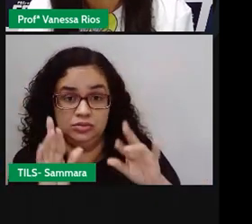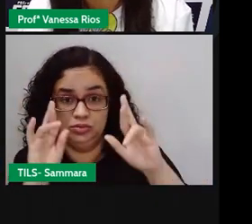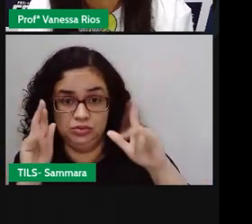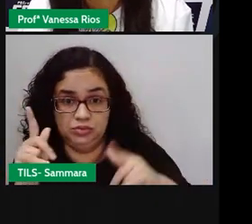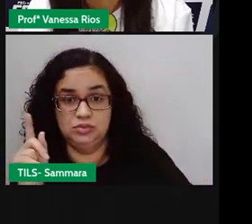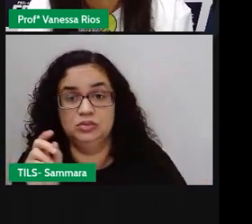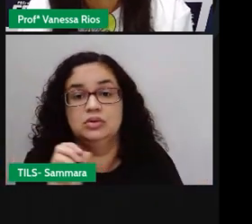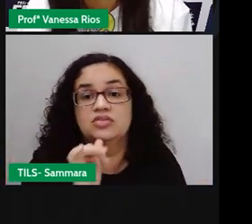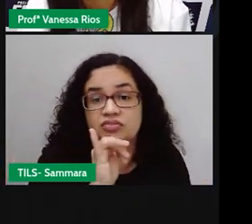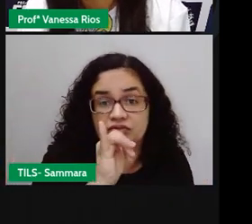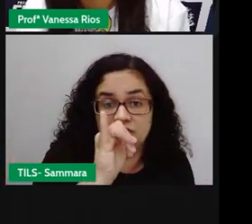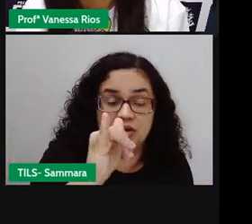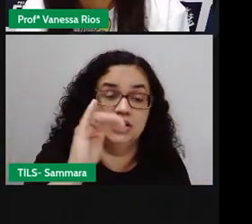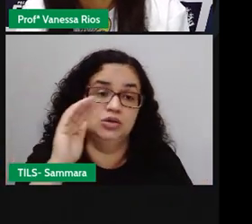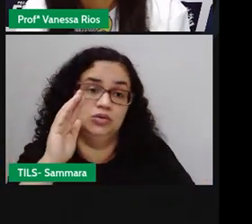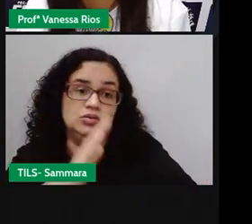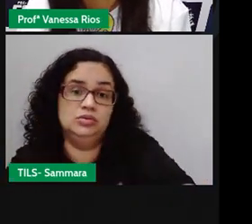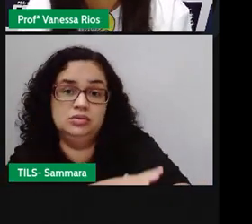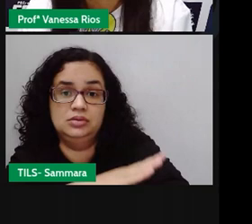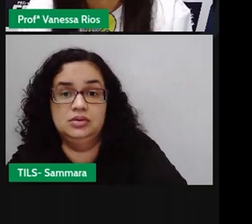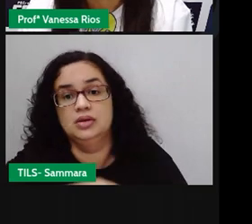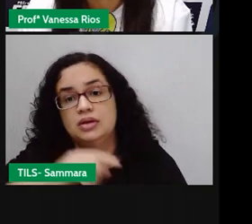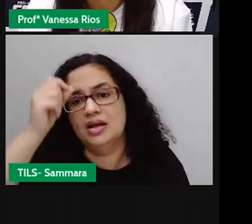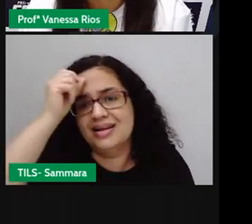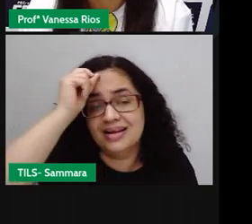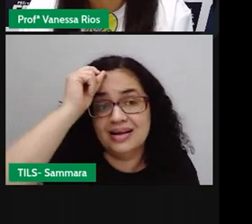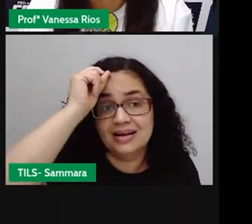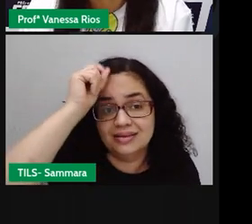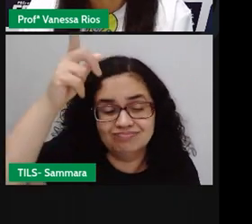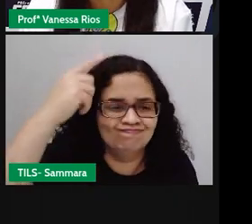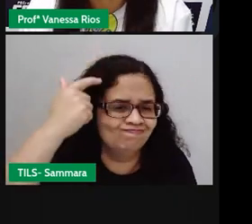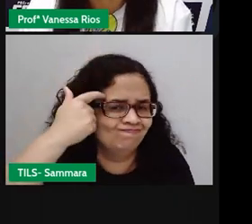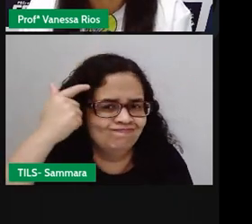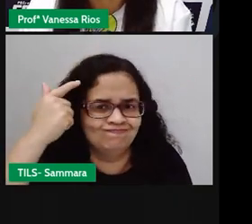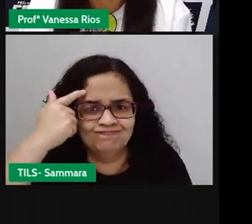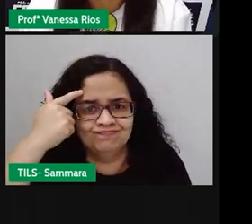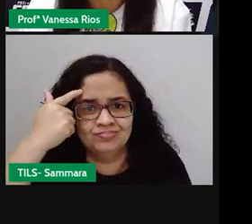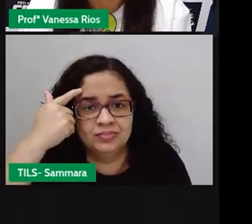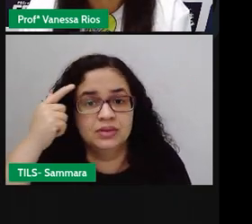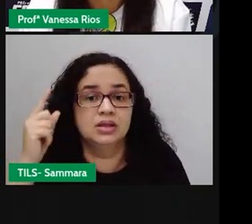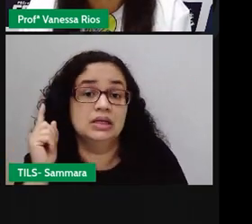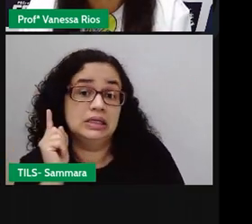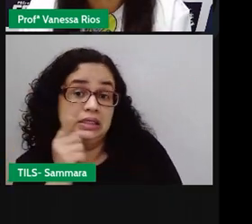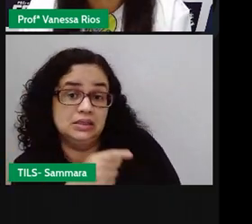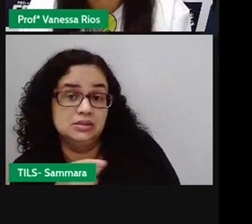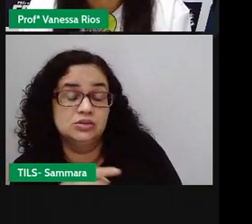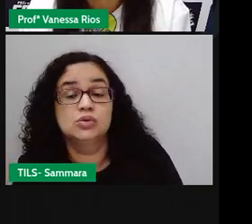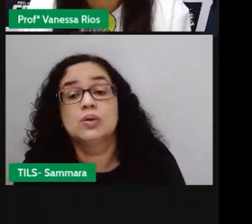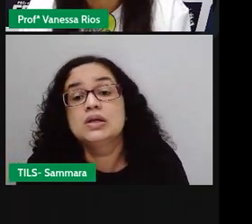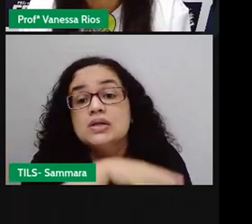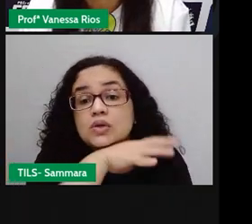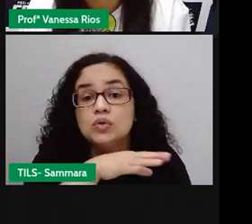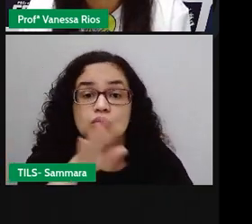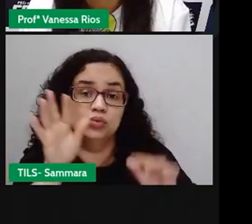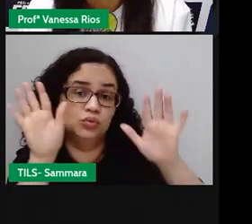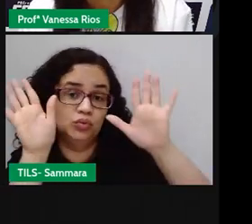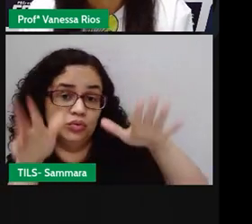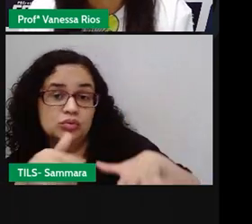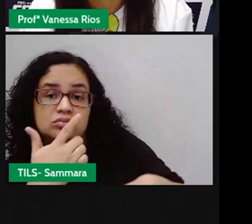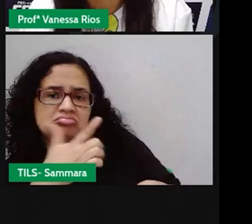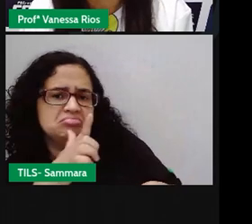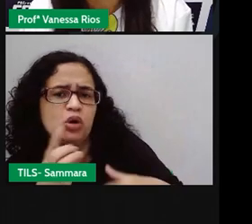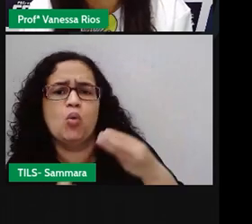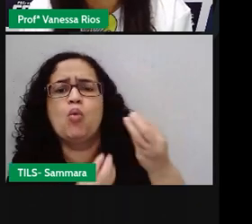esquilo disse para o sapo que tirasse aquela ideia da cabeça, que eles, os bichos que não voavam,